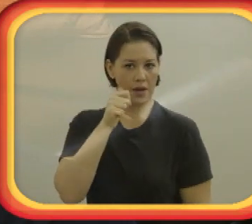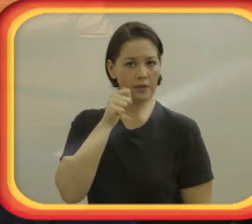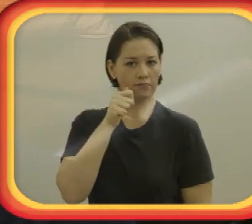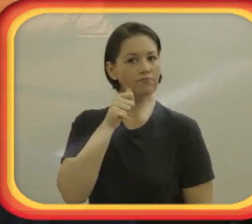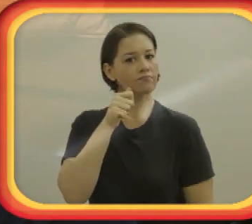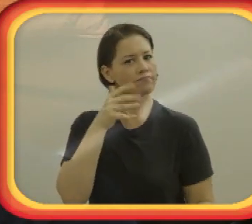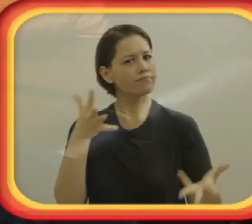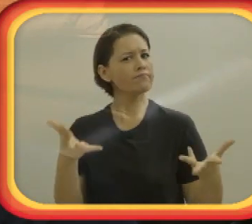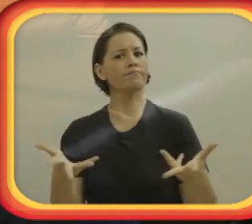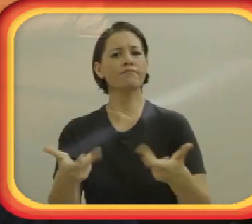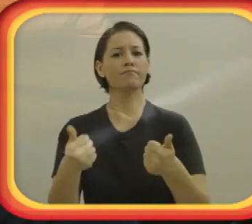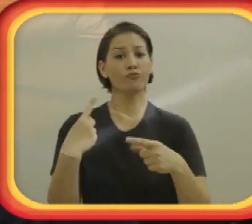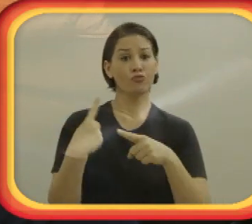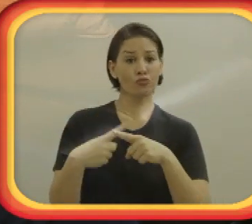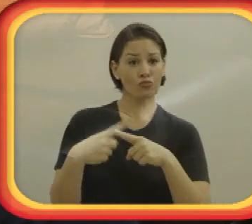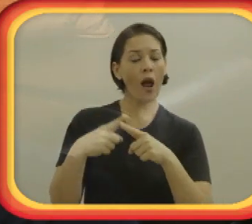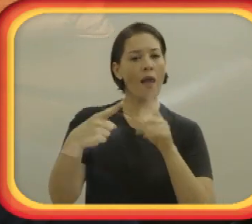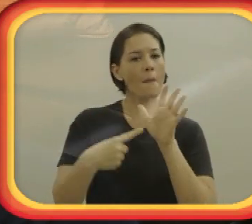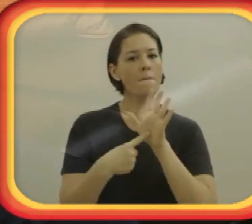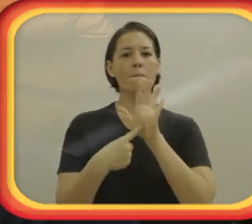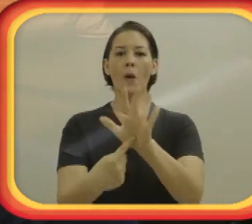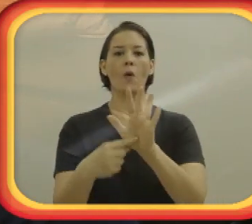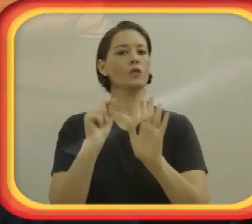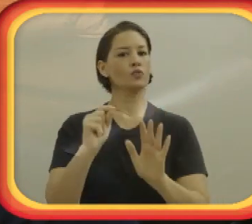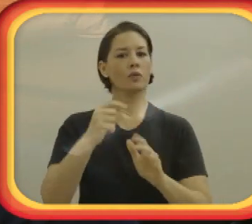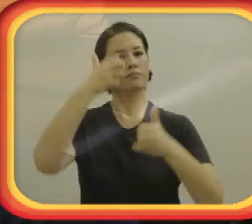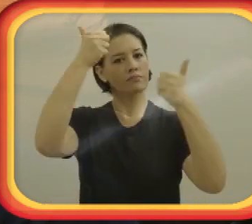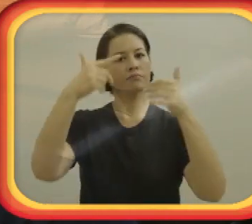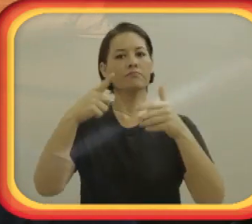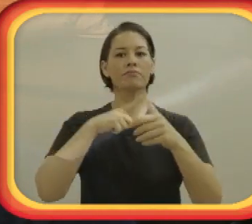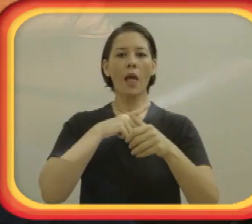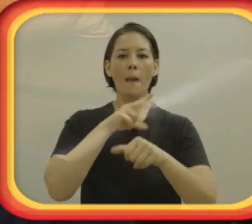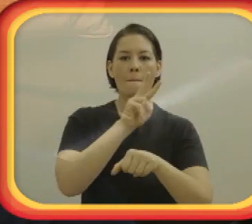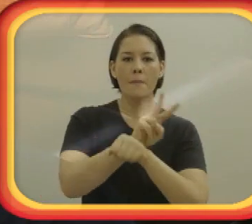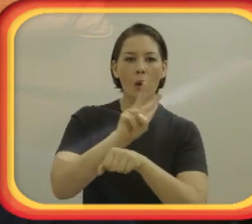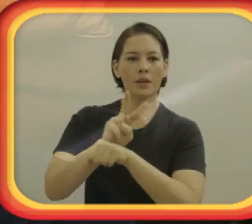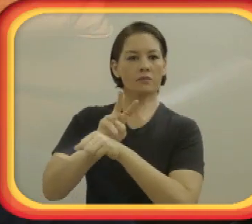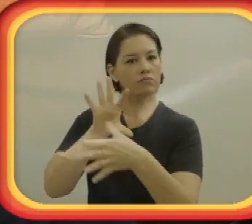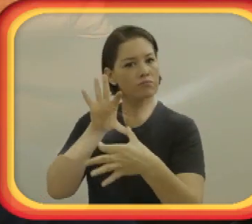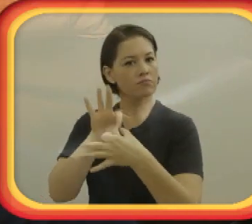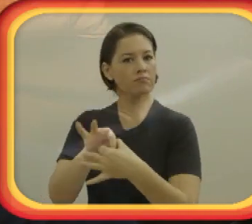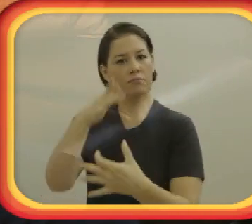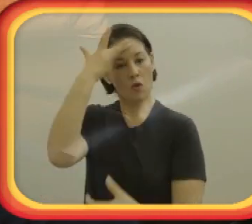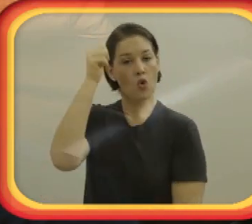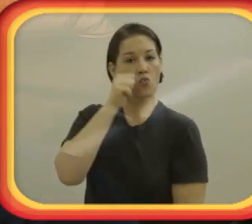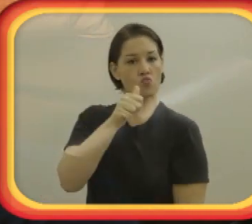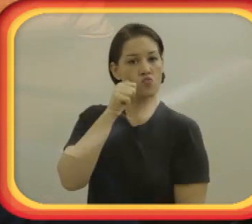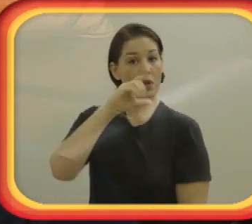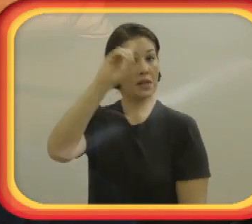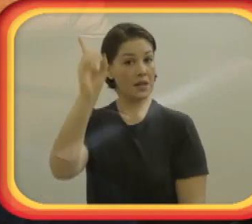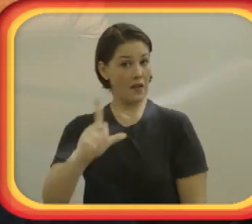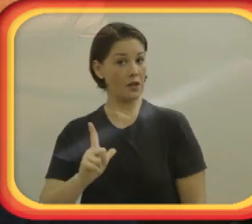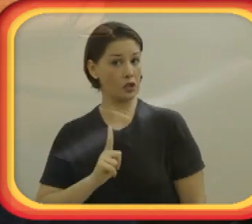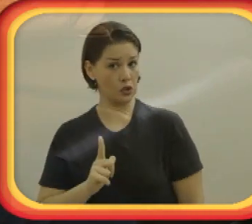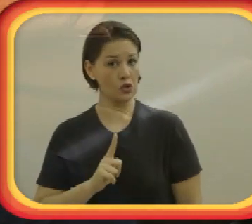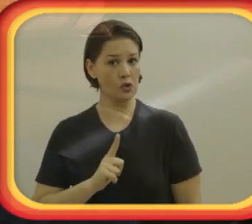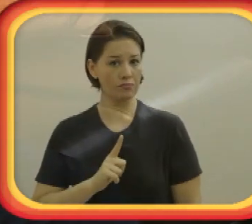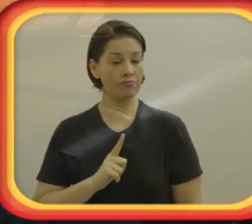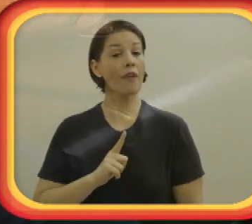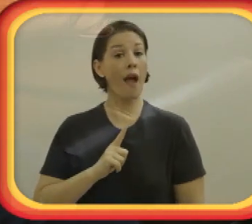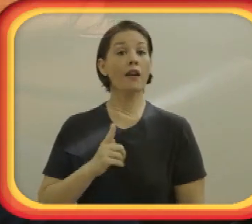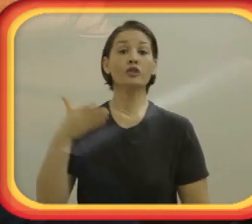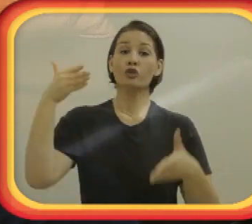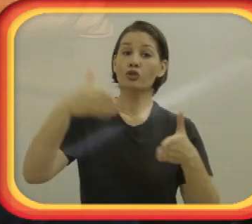2008, o Brasil é signatário e ela tem status de emenda constitucional, portanto, é a própria Constituição.